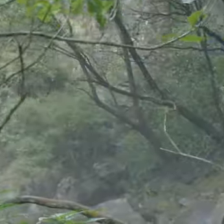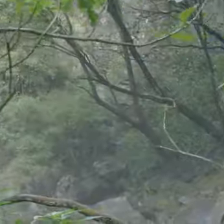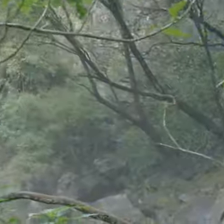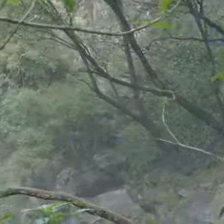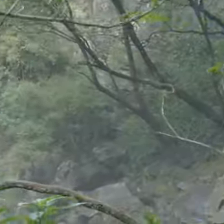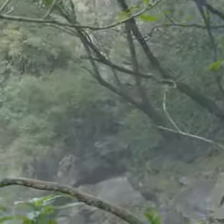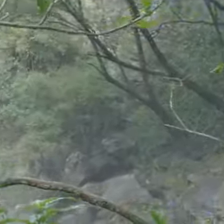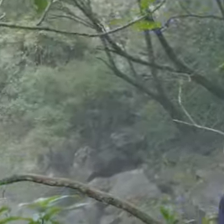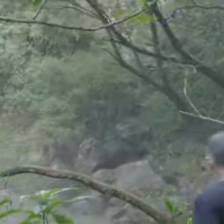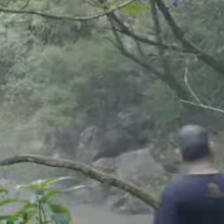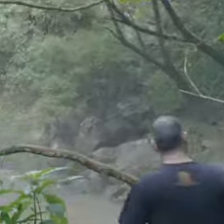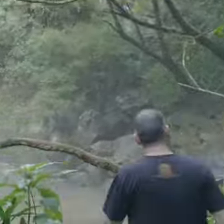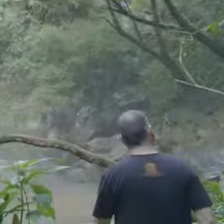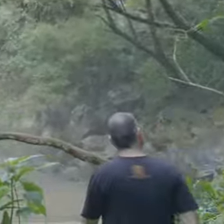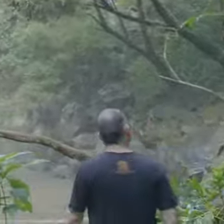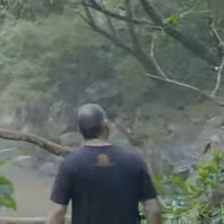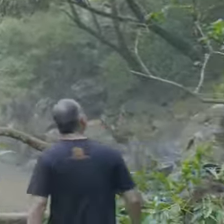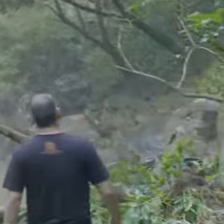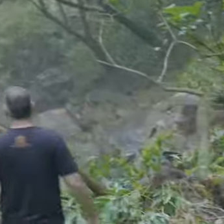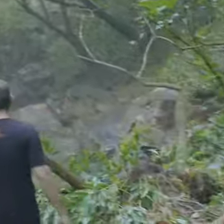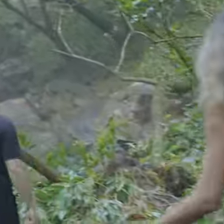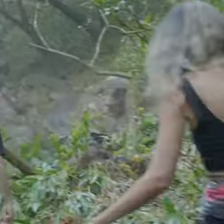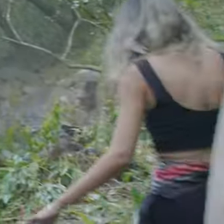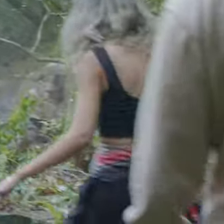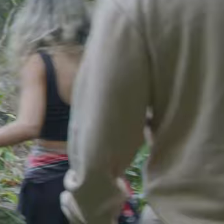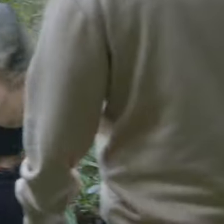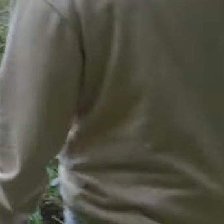20 metros de altura Vão se aproximando Pela trilha